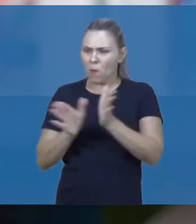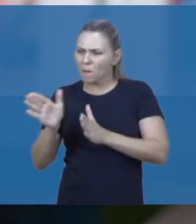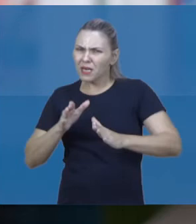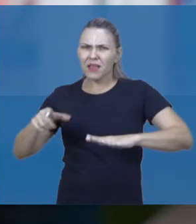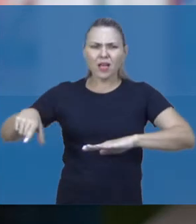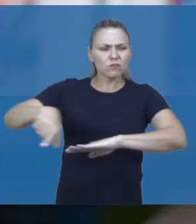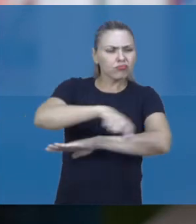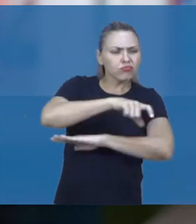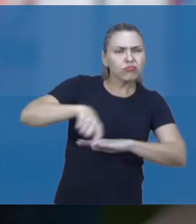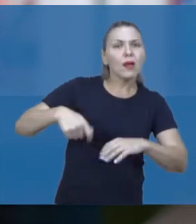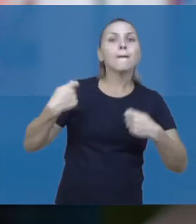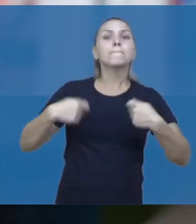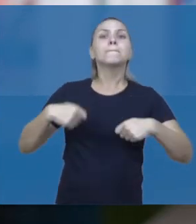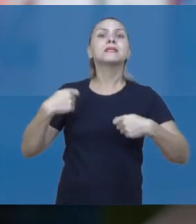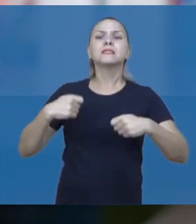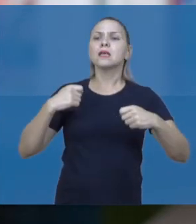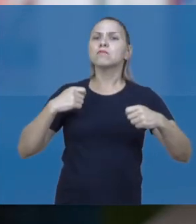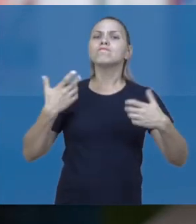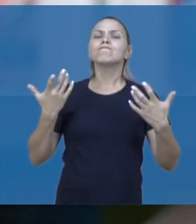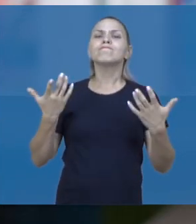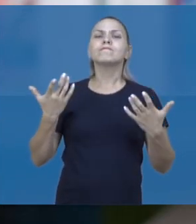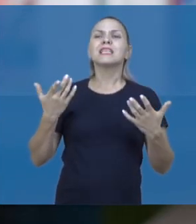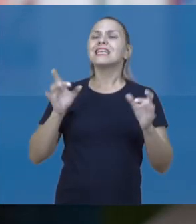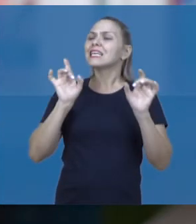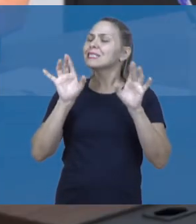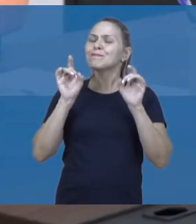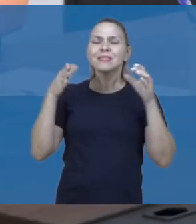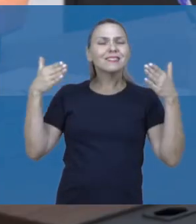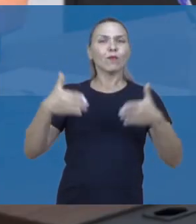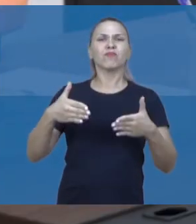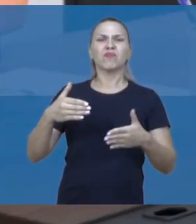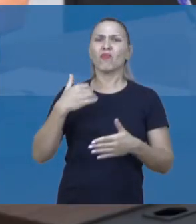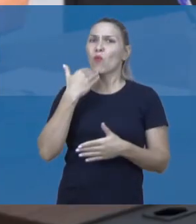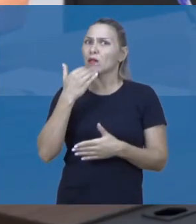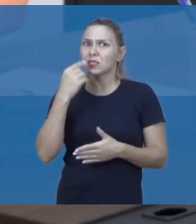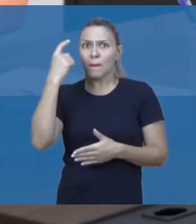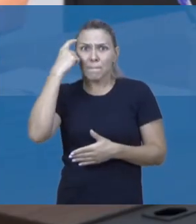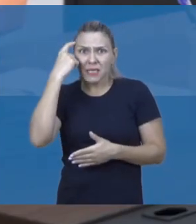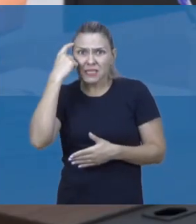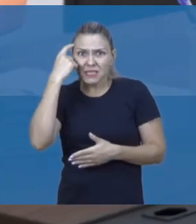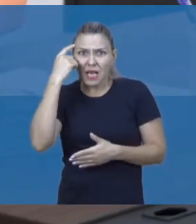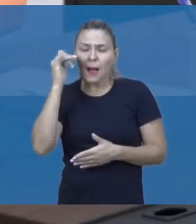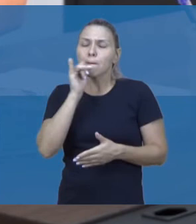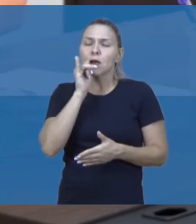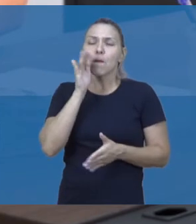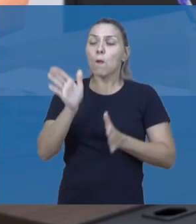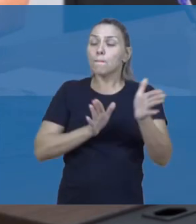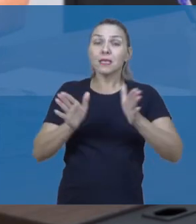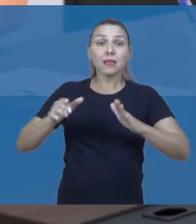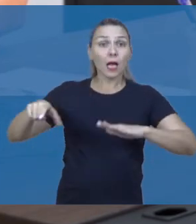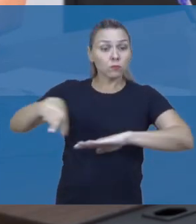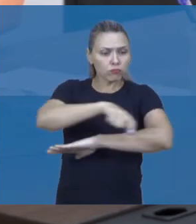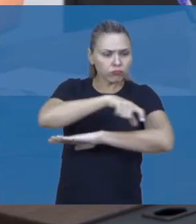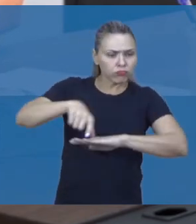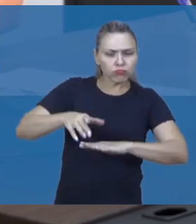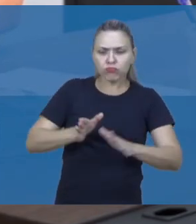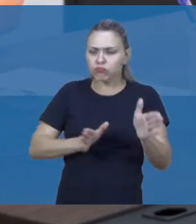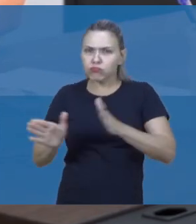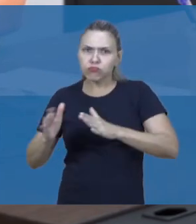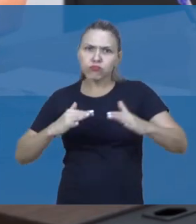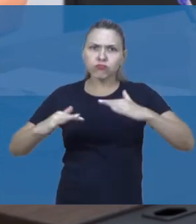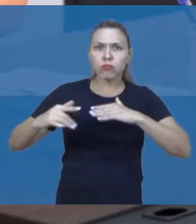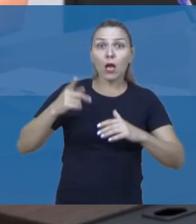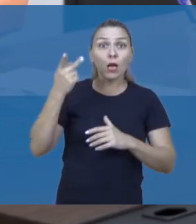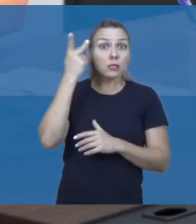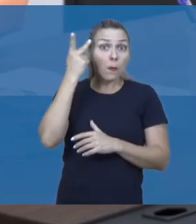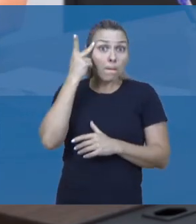Não existe pensar em direito se você não está lá. A mobilidade urbana, numa cidade, por exemplo, como São Paulo,